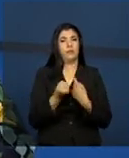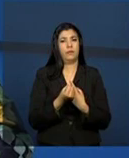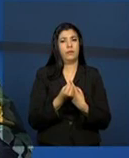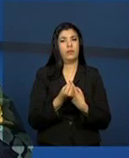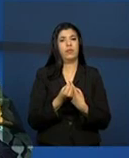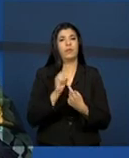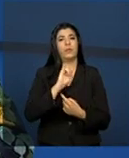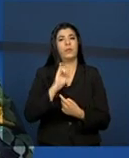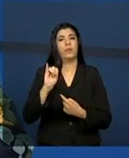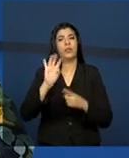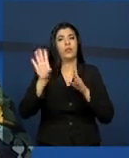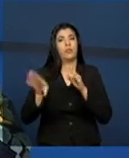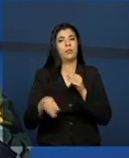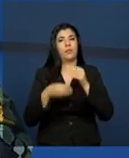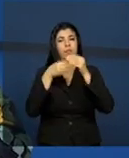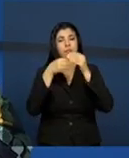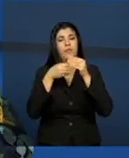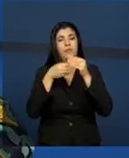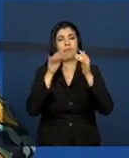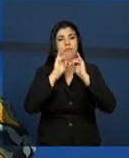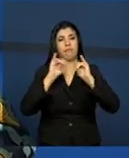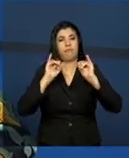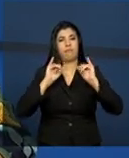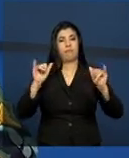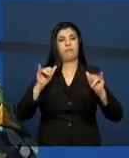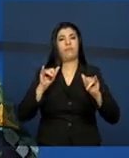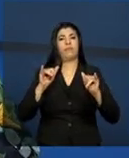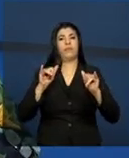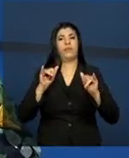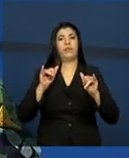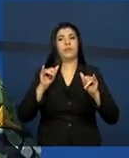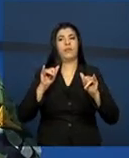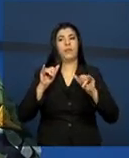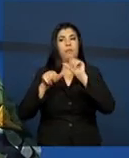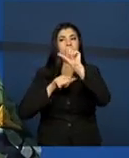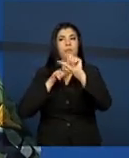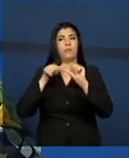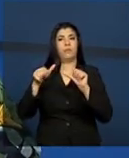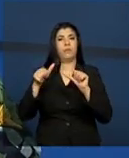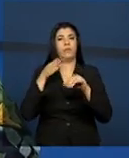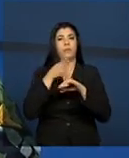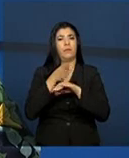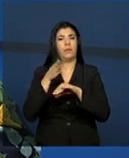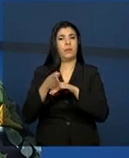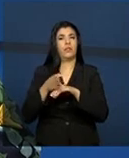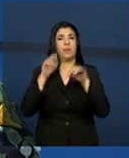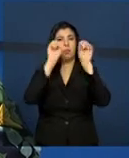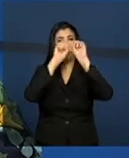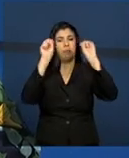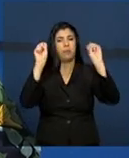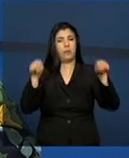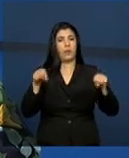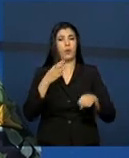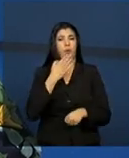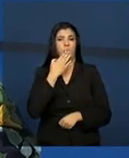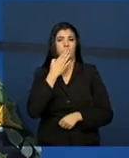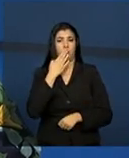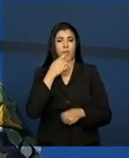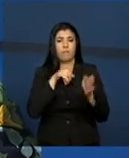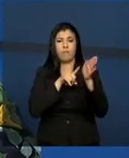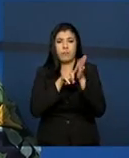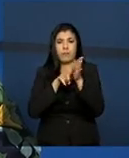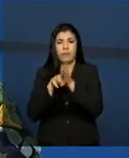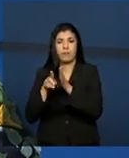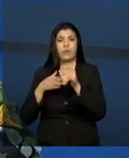Implementando a evolução do prontuário eletrônico para informações pessoais, o acesso a esse tipo de informação, do diagnóstico do